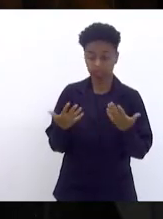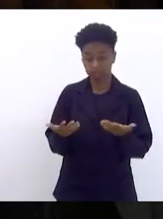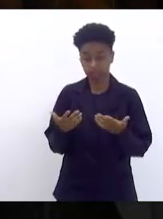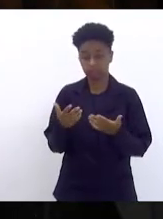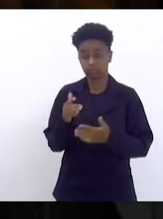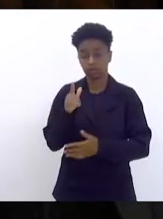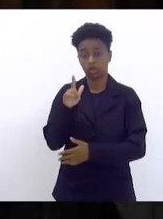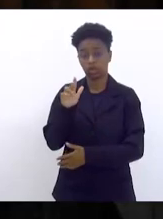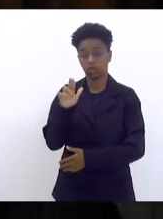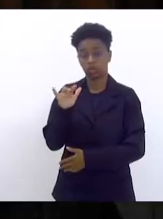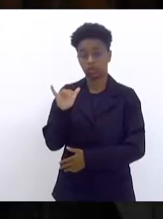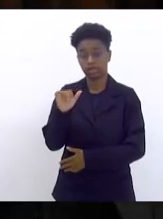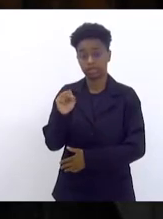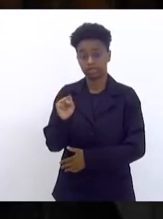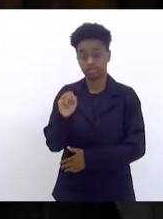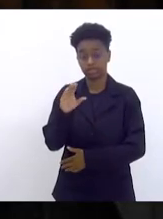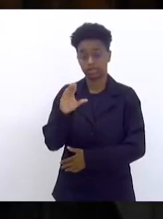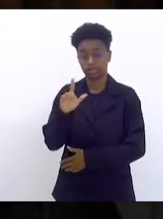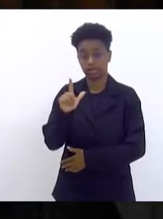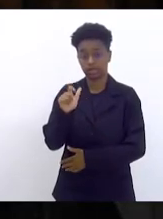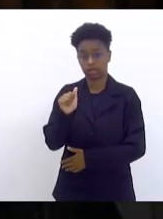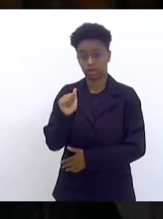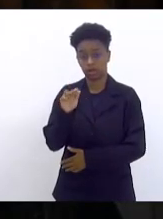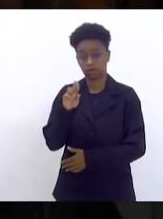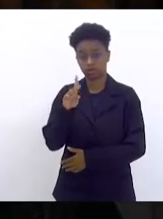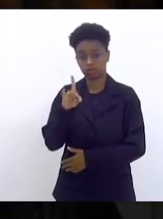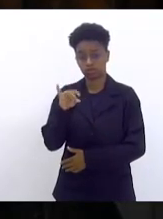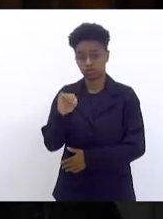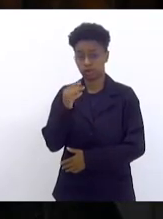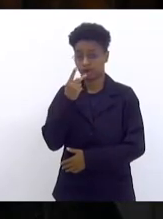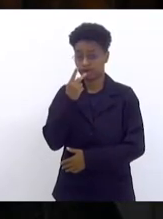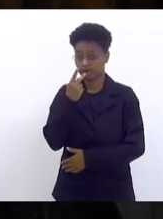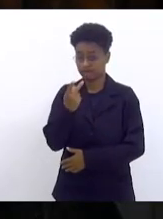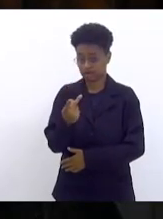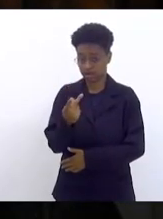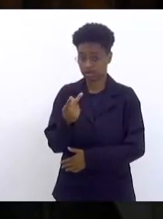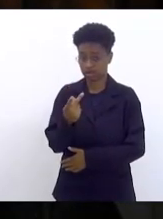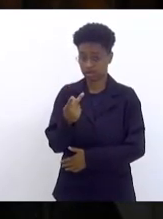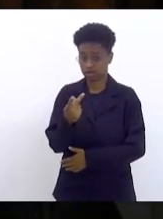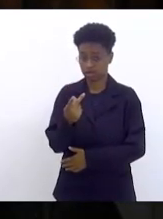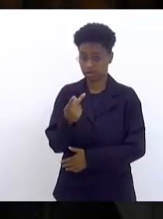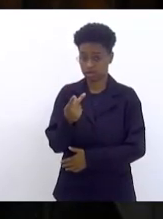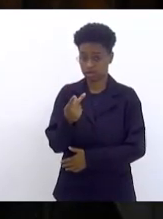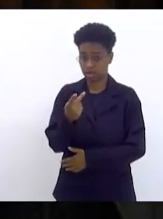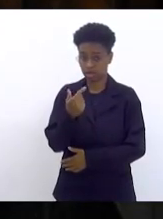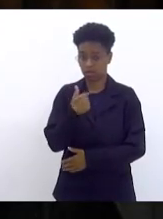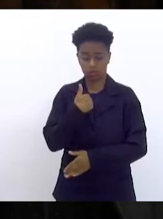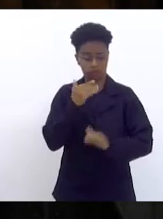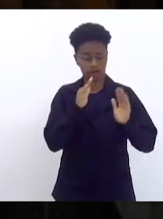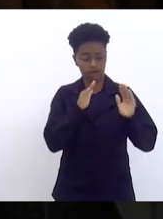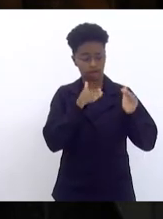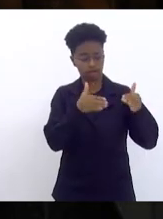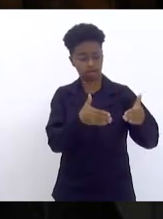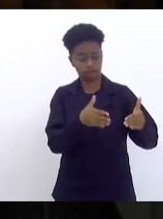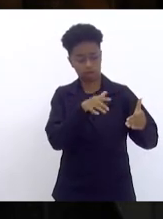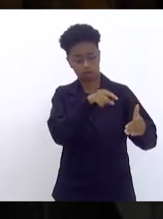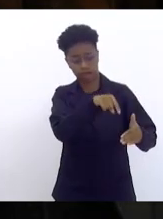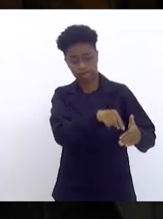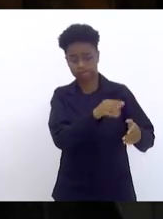Cláudio aqui afirma que é um deputado distrital, que é um